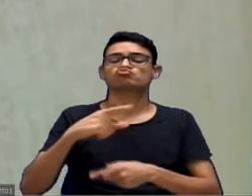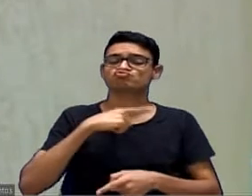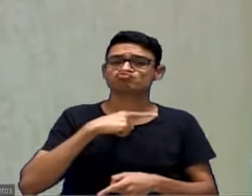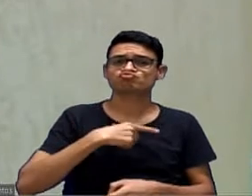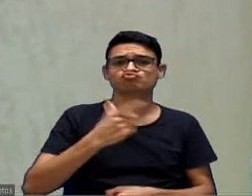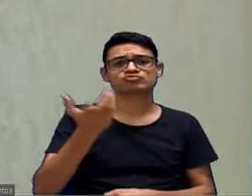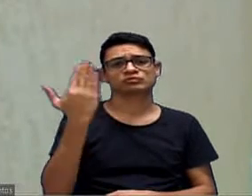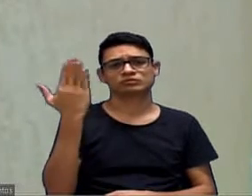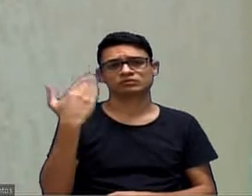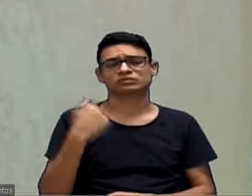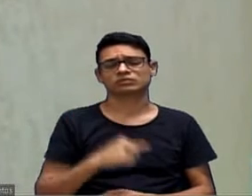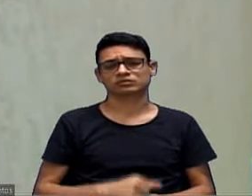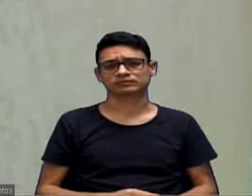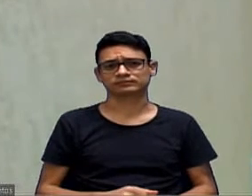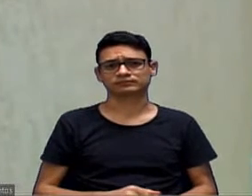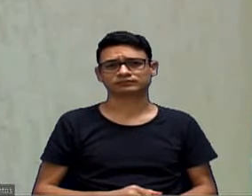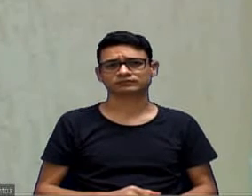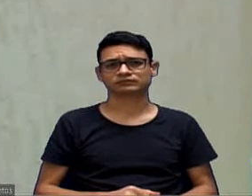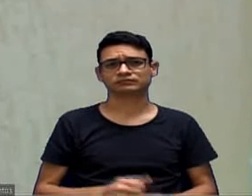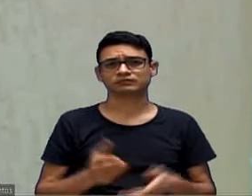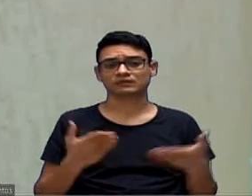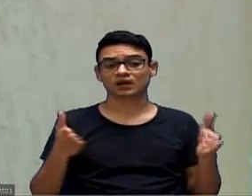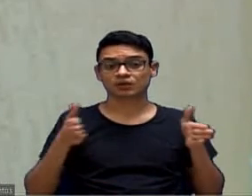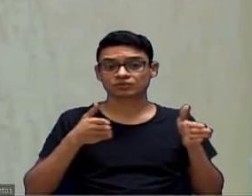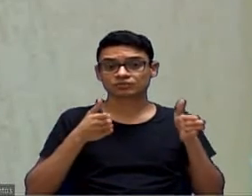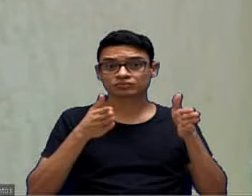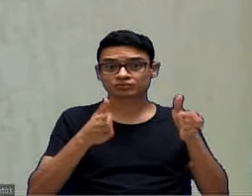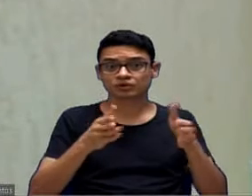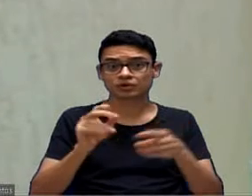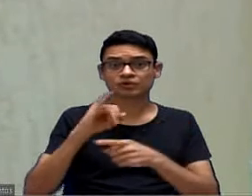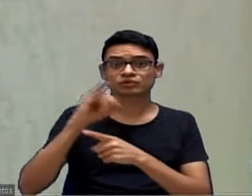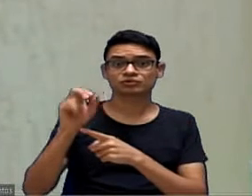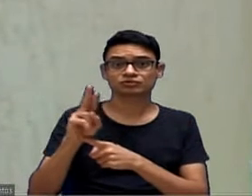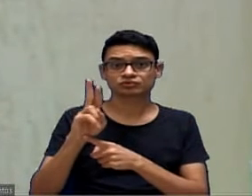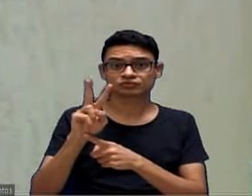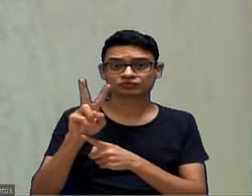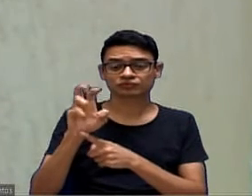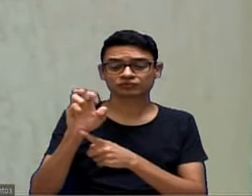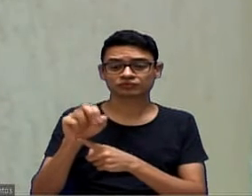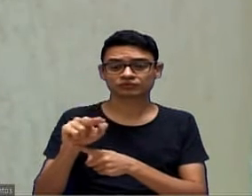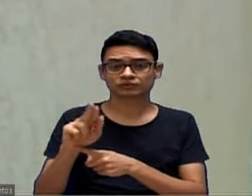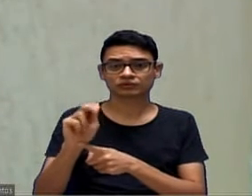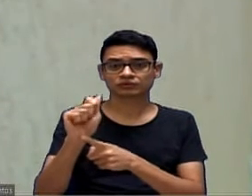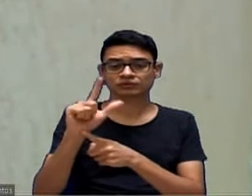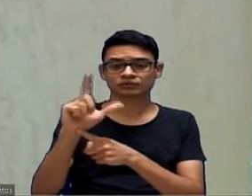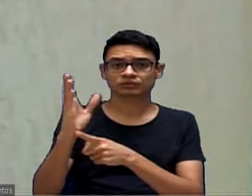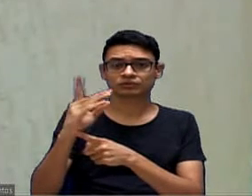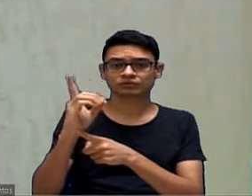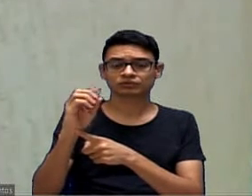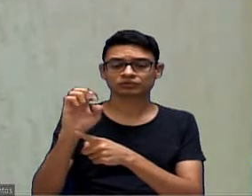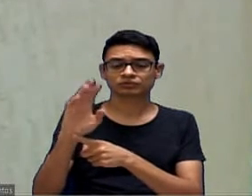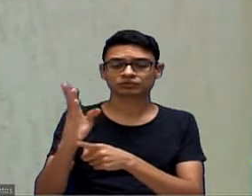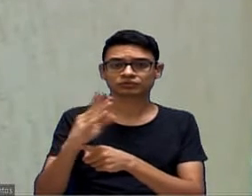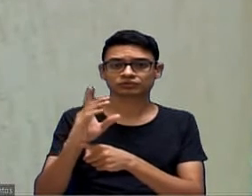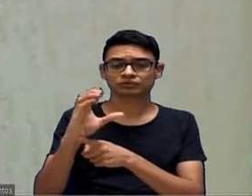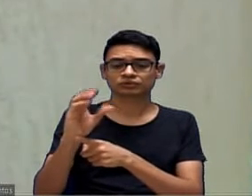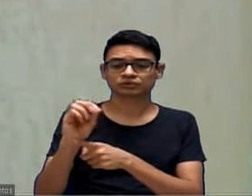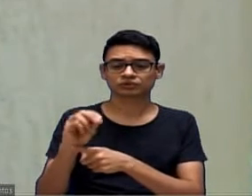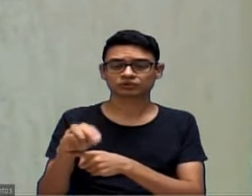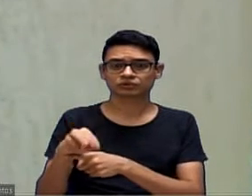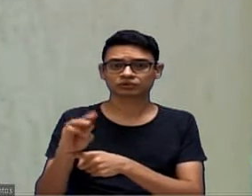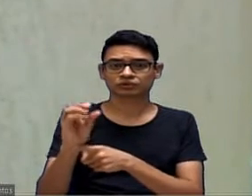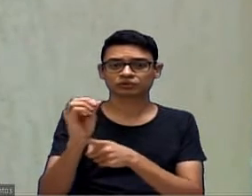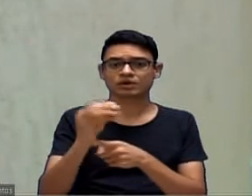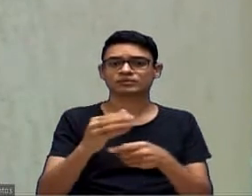e acessar já a Juvenal de Campo, que aliviava todo esse trânsito aqui pela Tadeu Strunk e